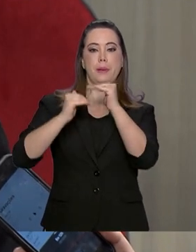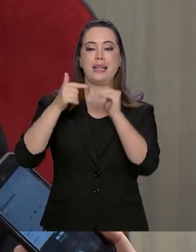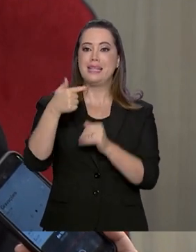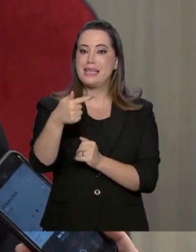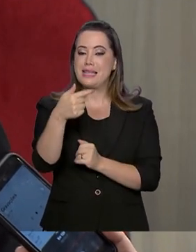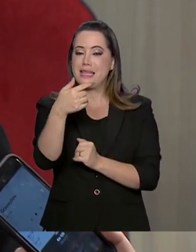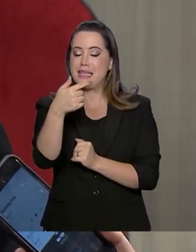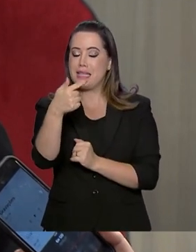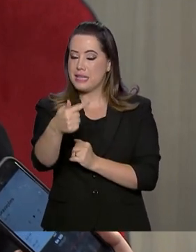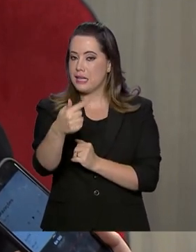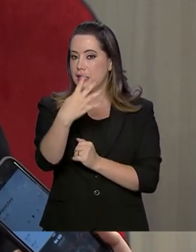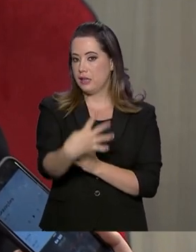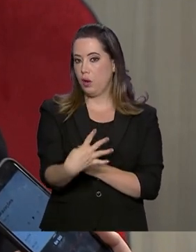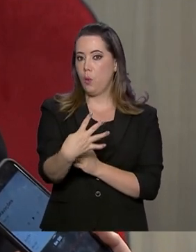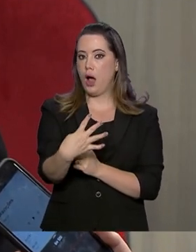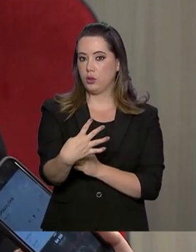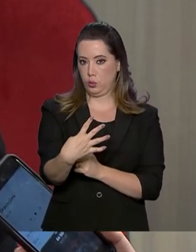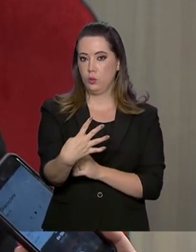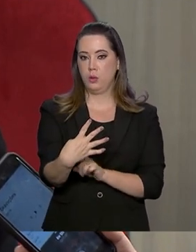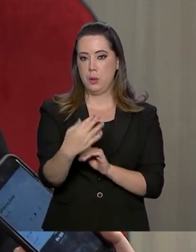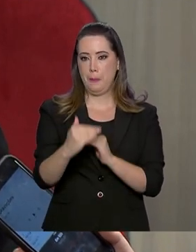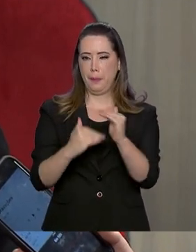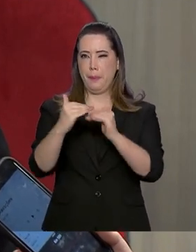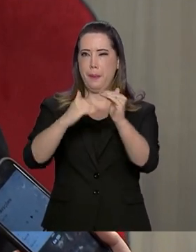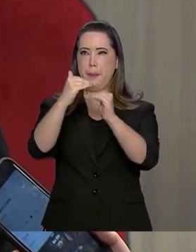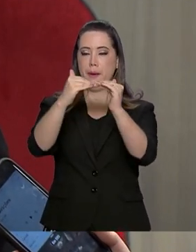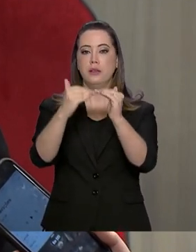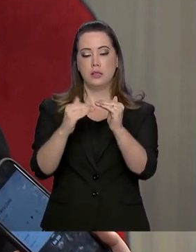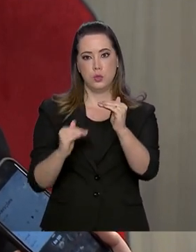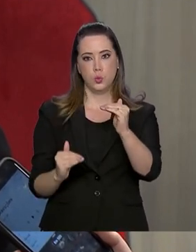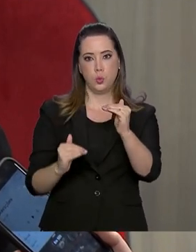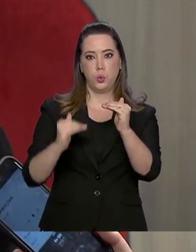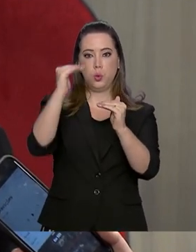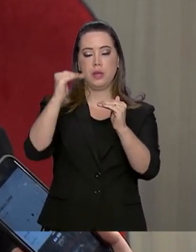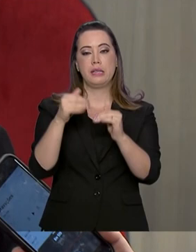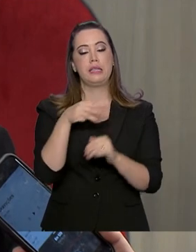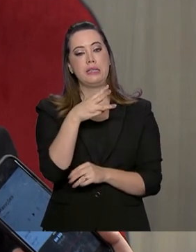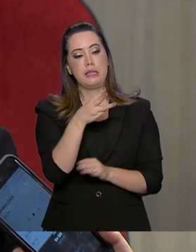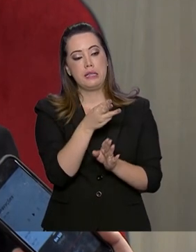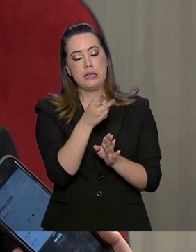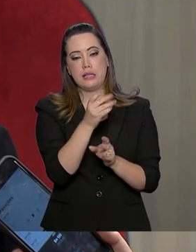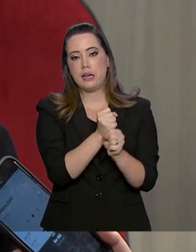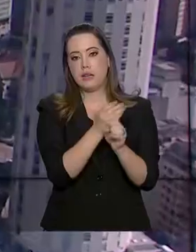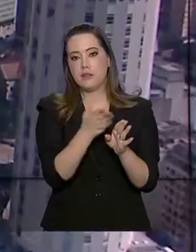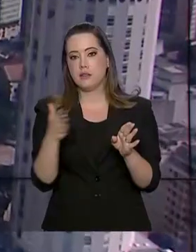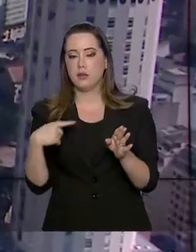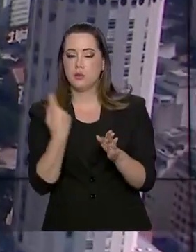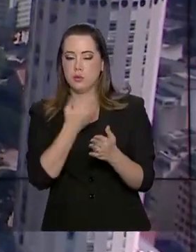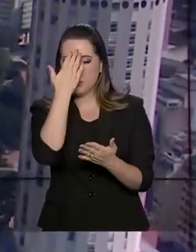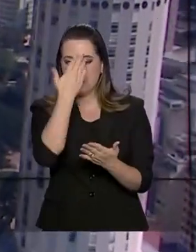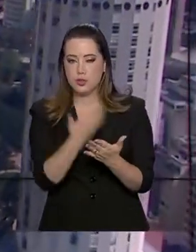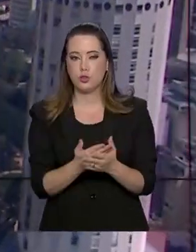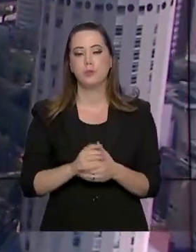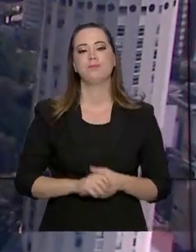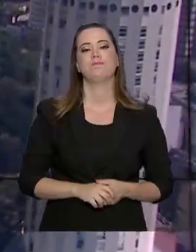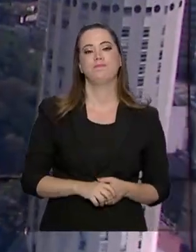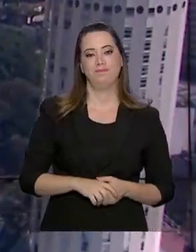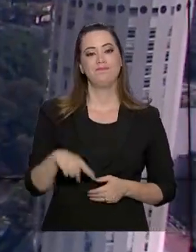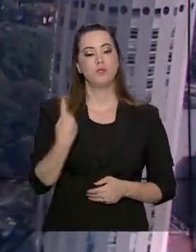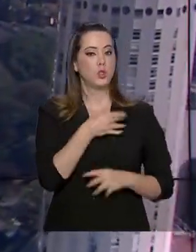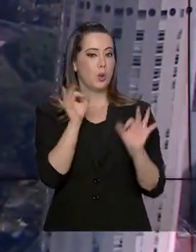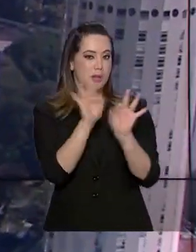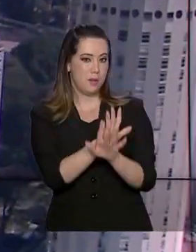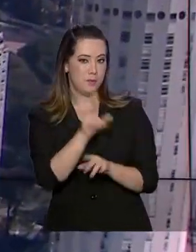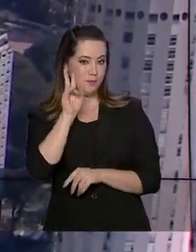em três anos, mas nós estamos confiantes de que vamos chegar lá. E o governo agora